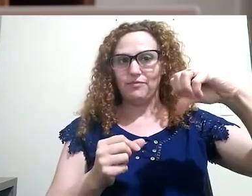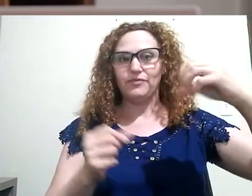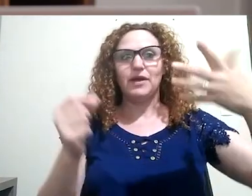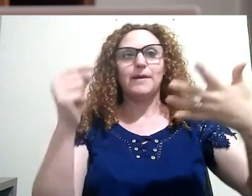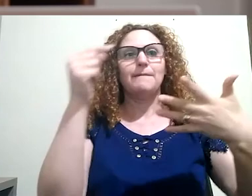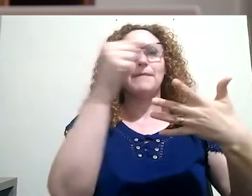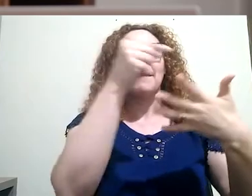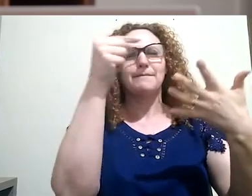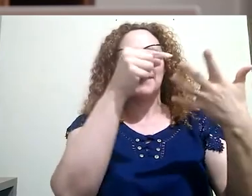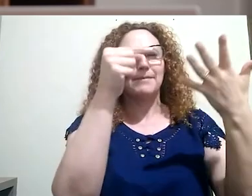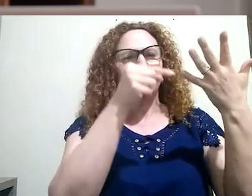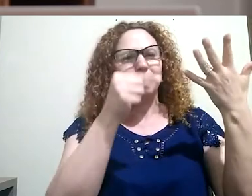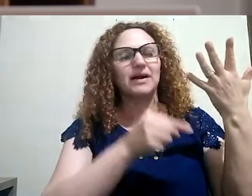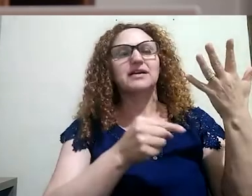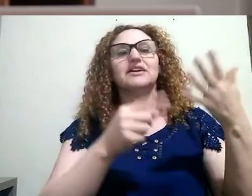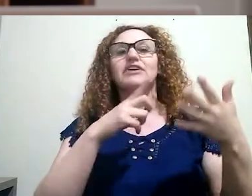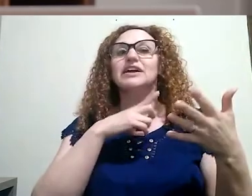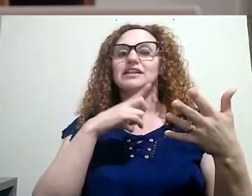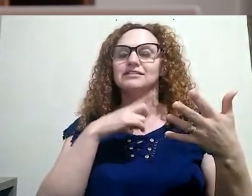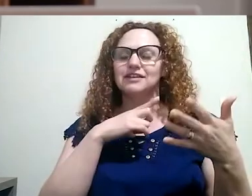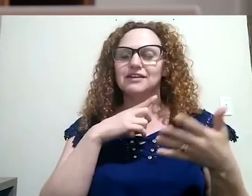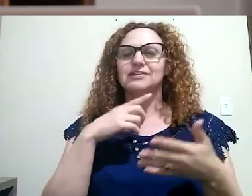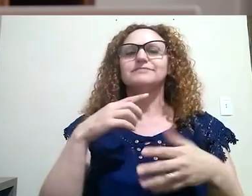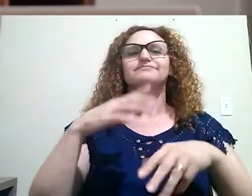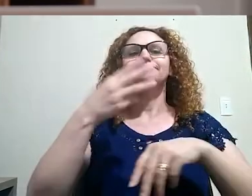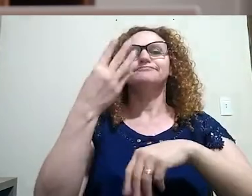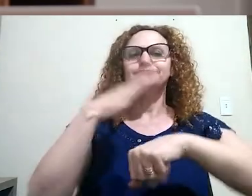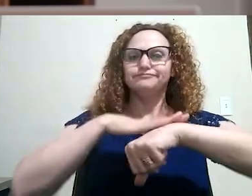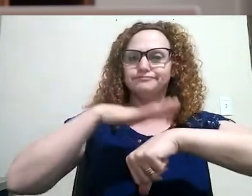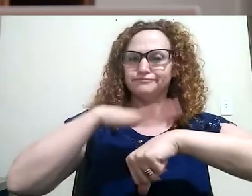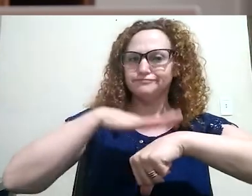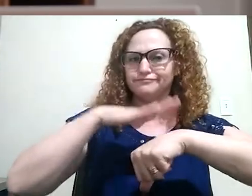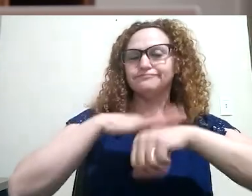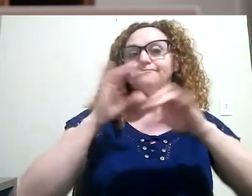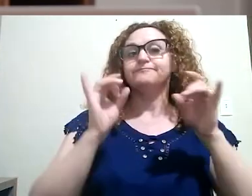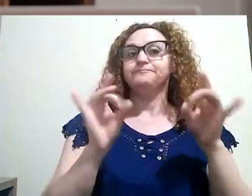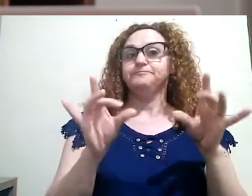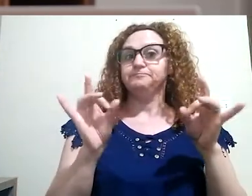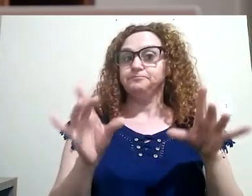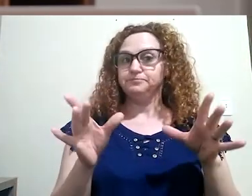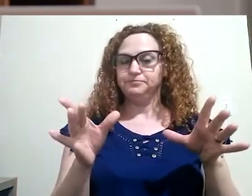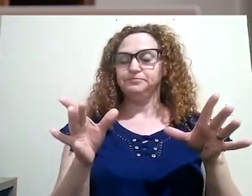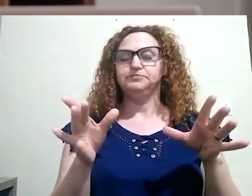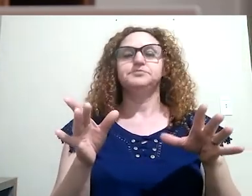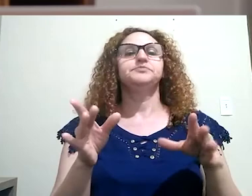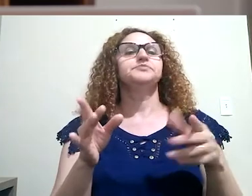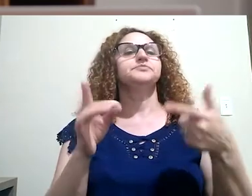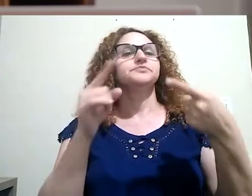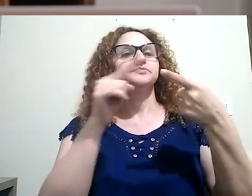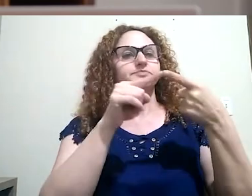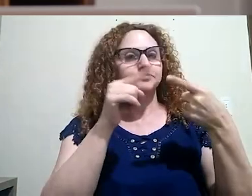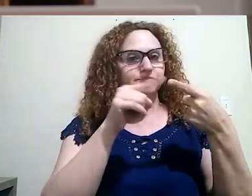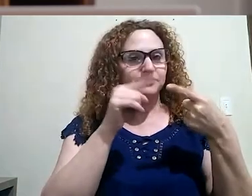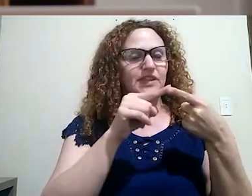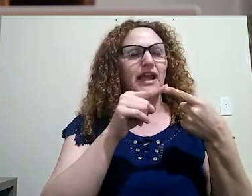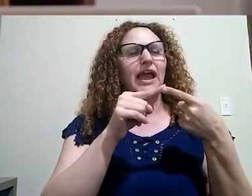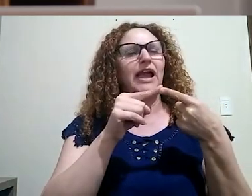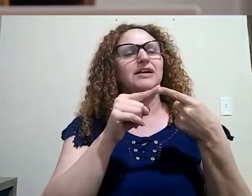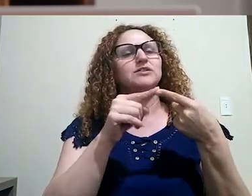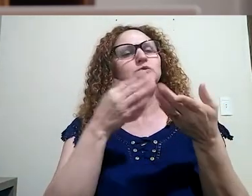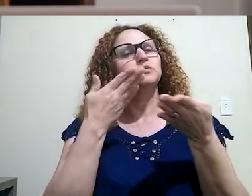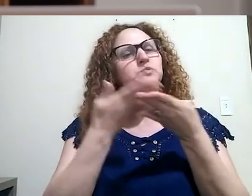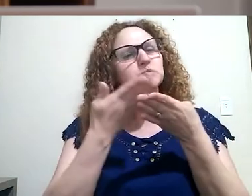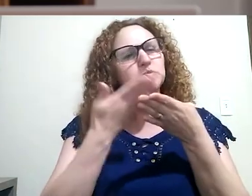englobar três momentos específicos. Num primeiro momento, nós faremos um percurso pela